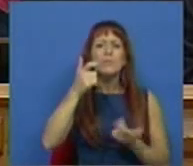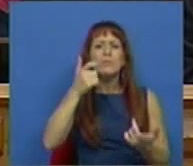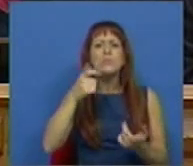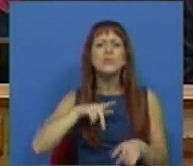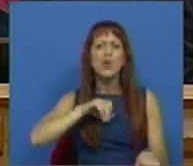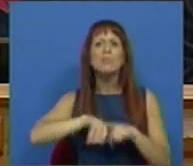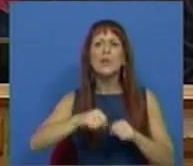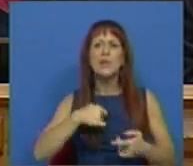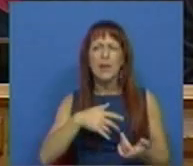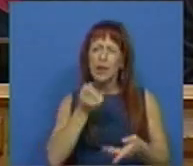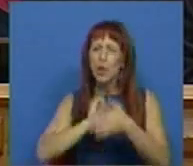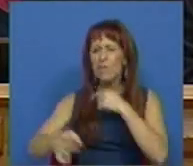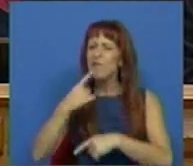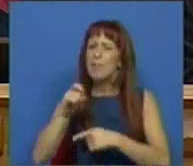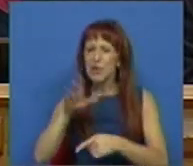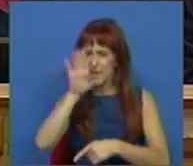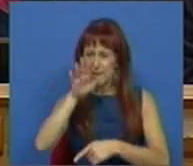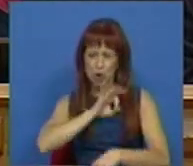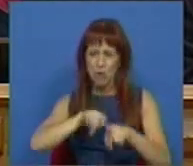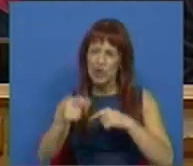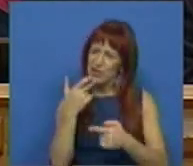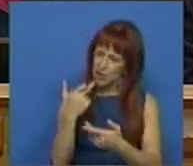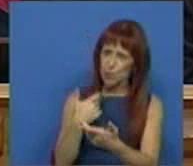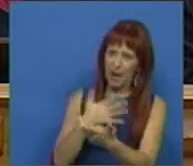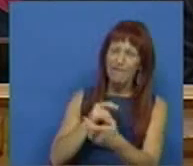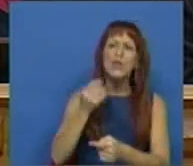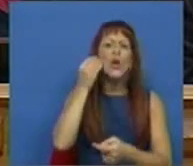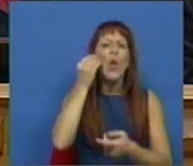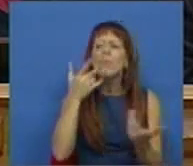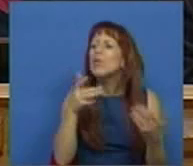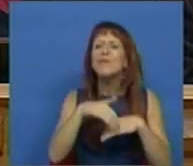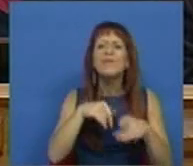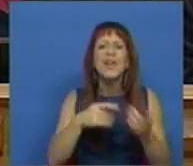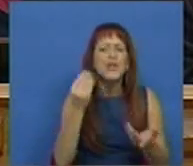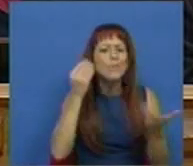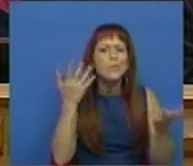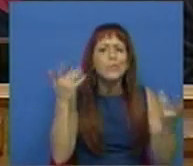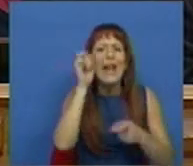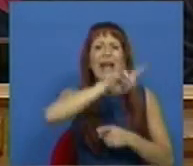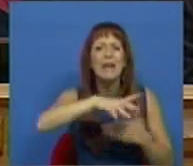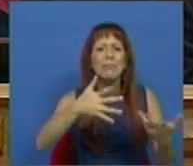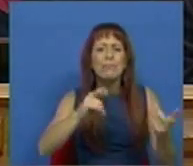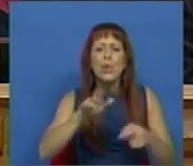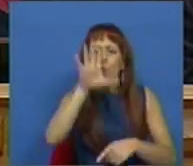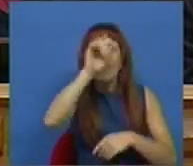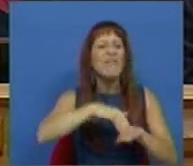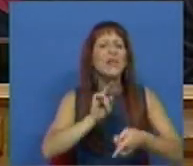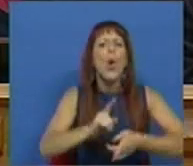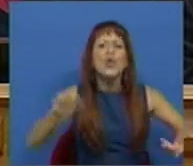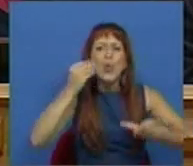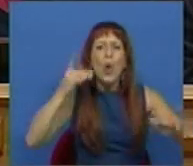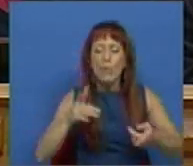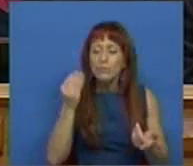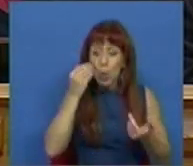Deputado? Eu até lhe devolvi a pergunta se o Sr. Deputado pudesse responder, à custa do que e do que é que o Governo tem feito?